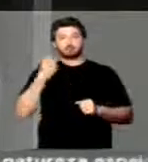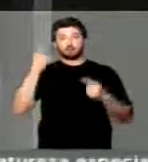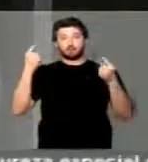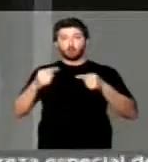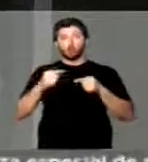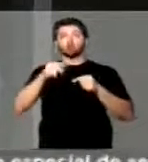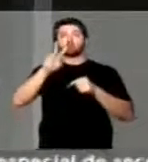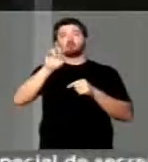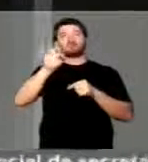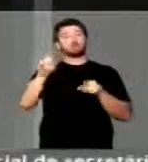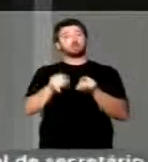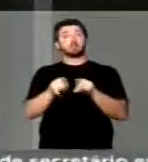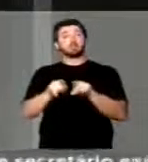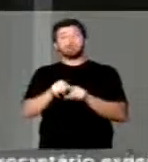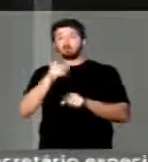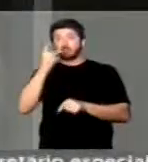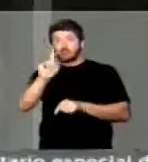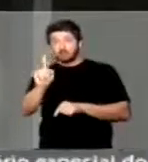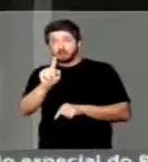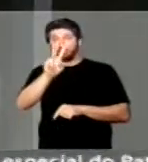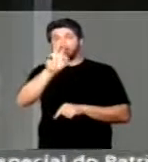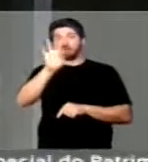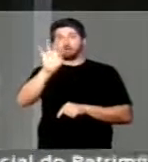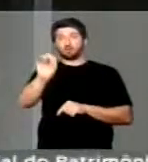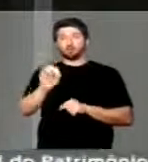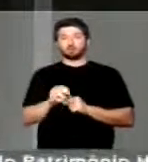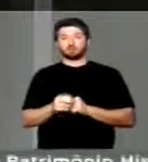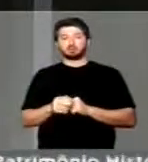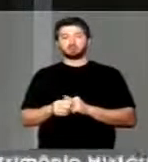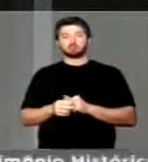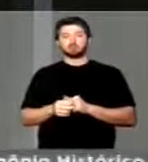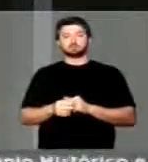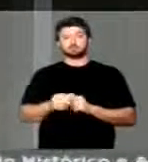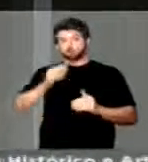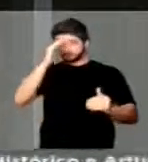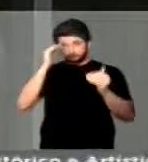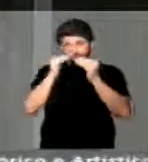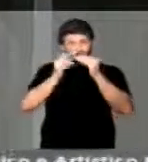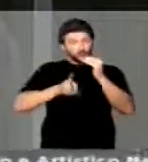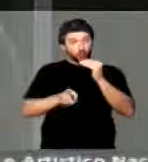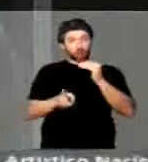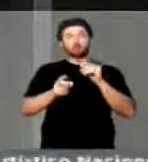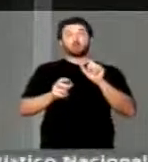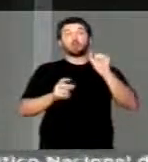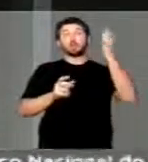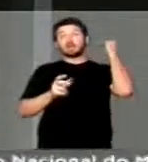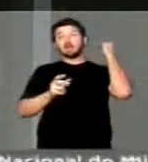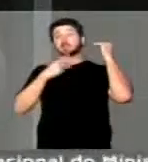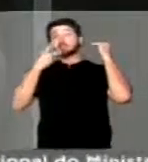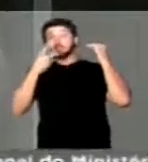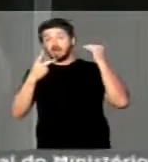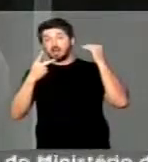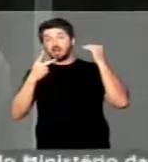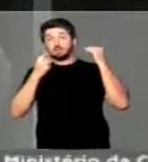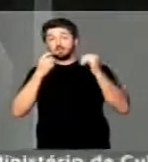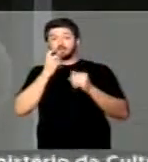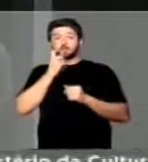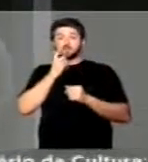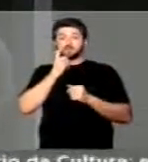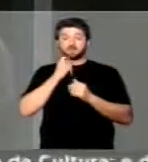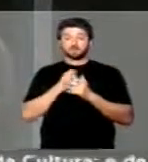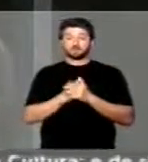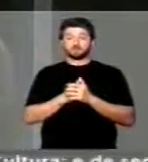esse veto, que diga não ao veto, que mantenha coerência com o discurso, até tão pouco